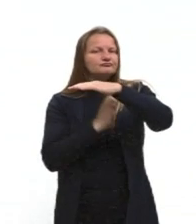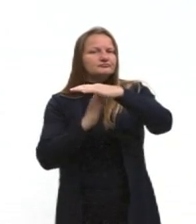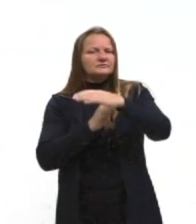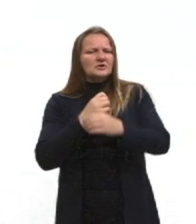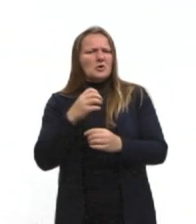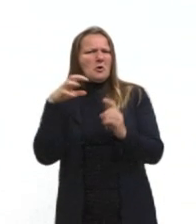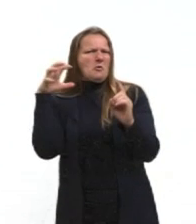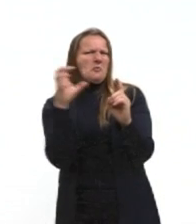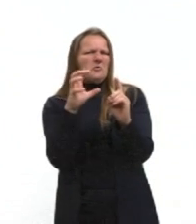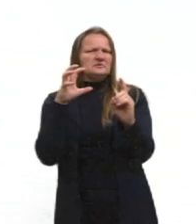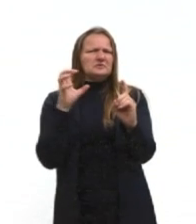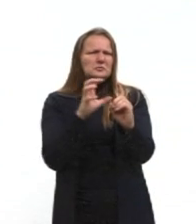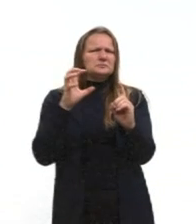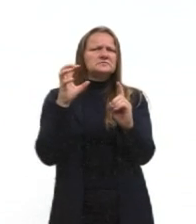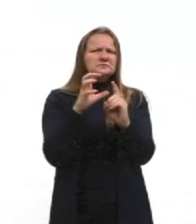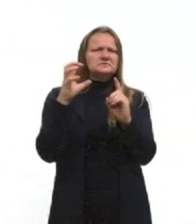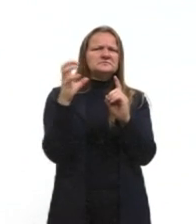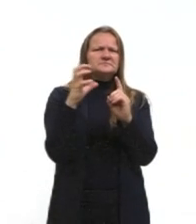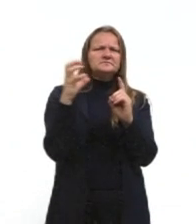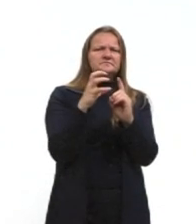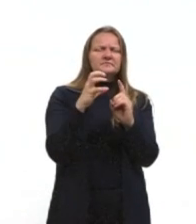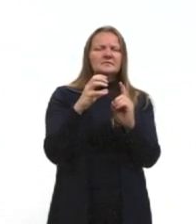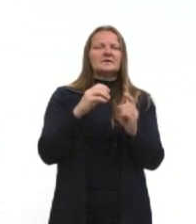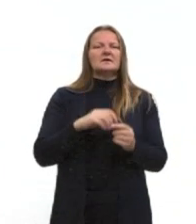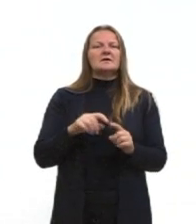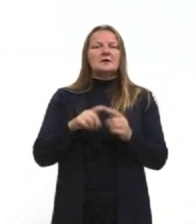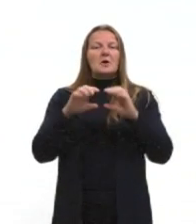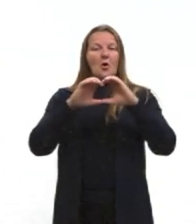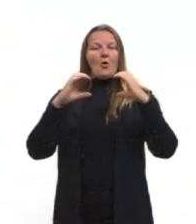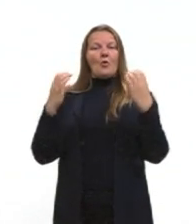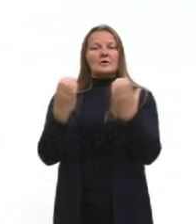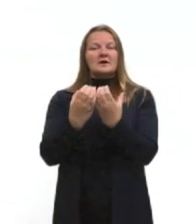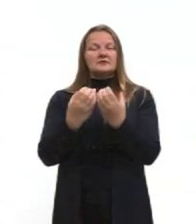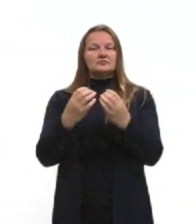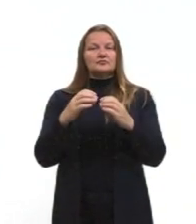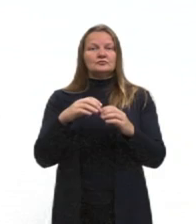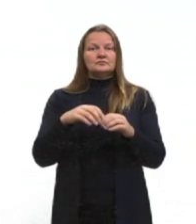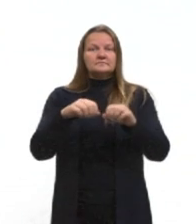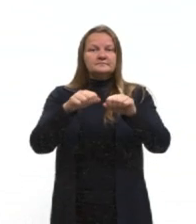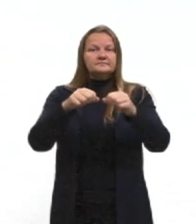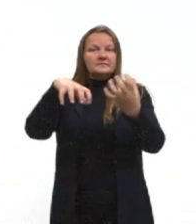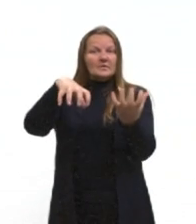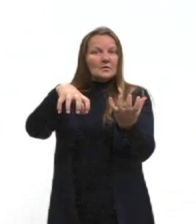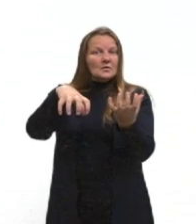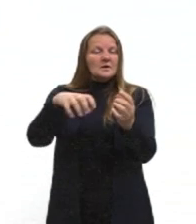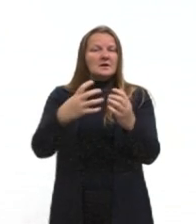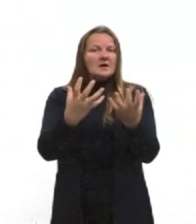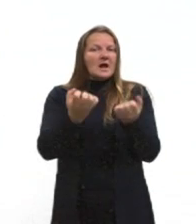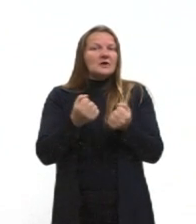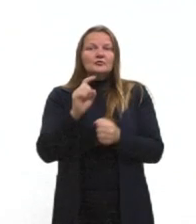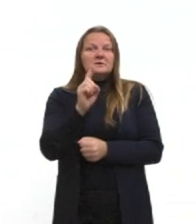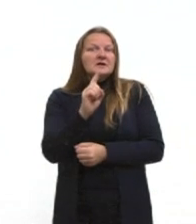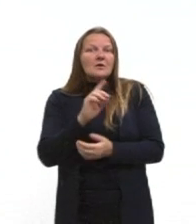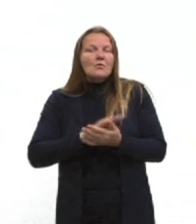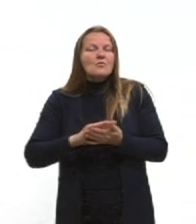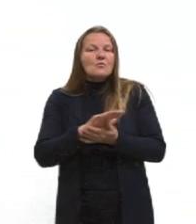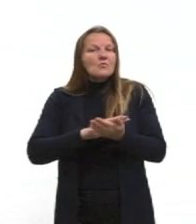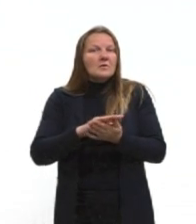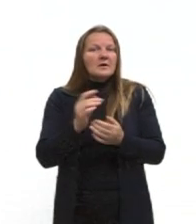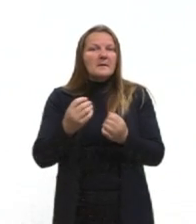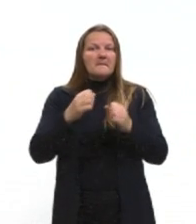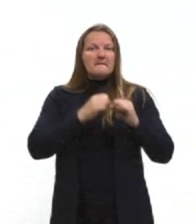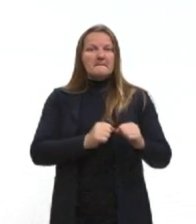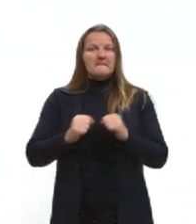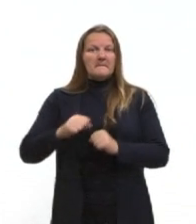contra o Jango, e esperavam que o Congresso não aceitasse que o Jango assumisse a presidência. No fim, o